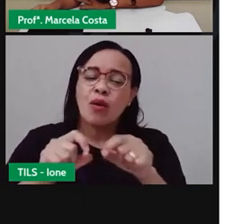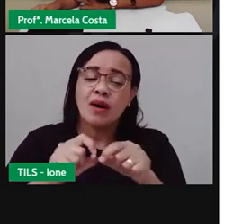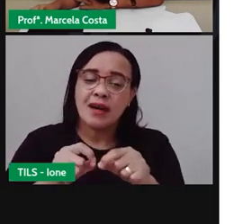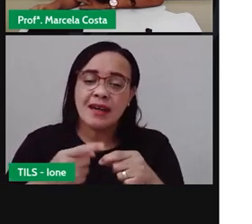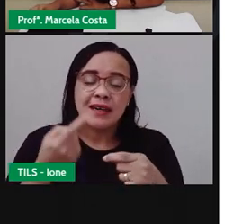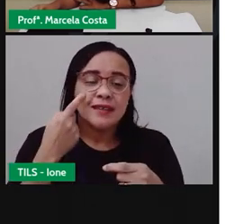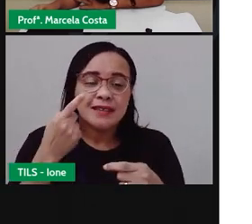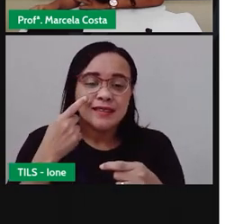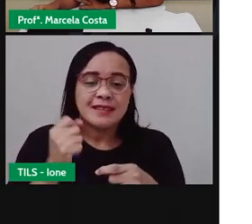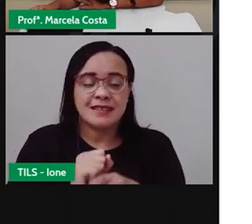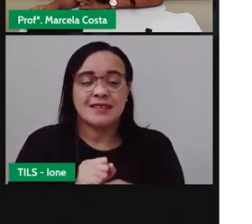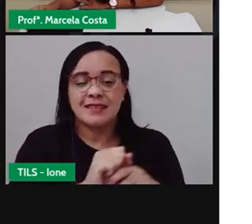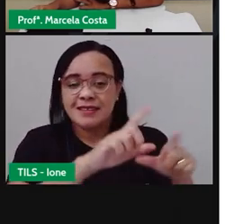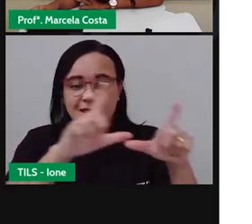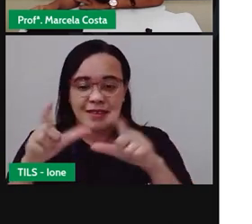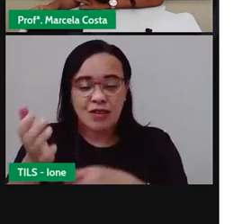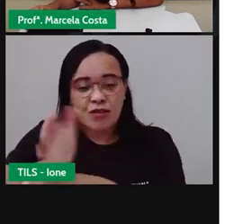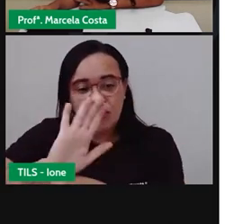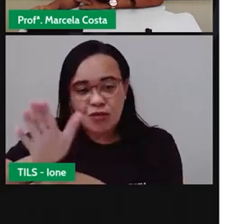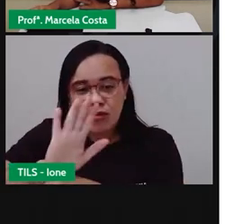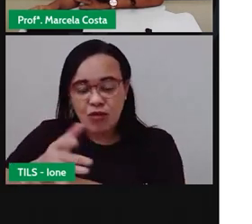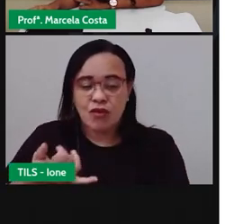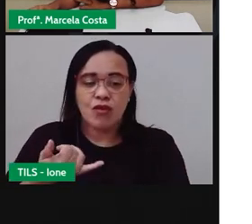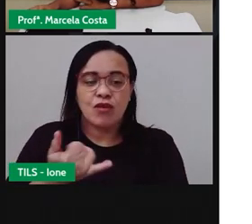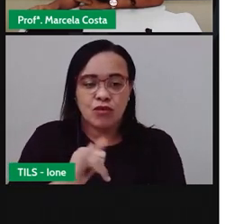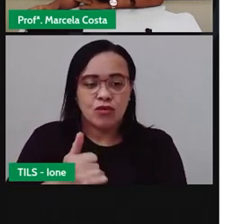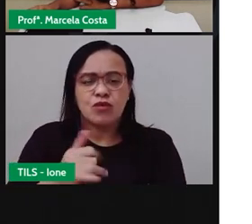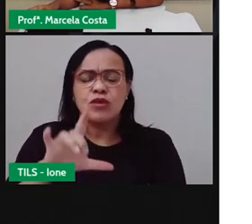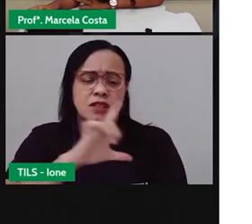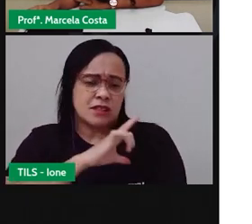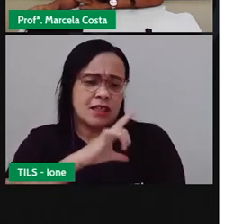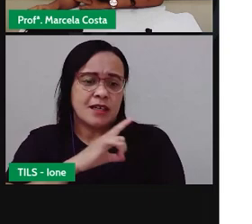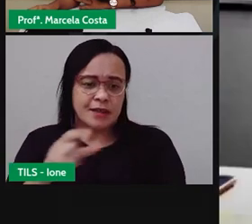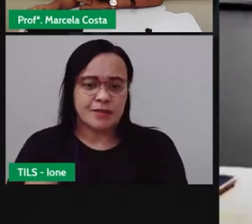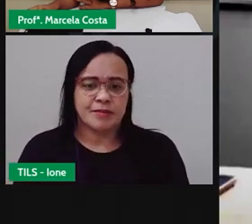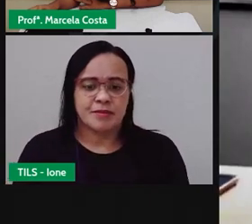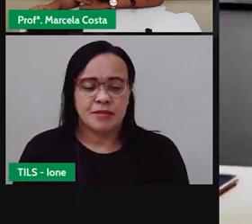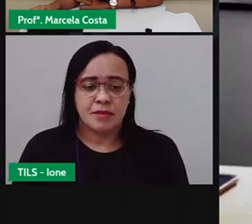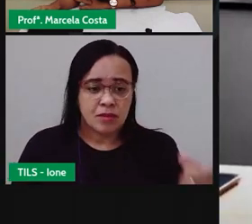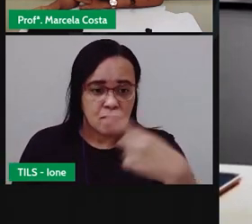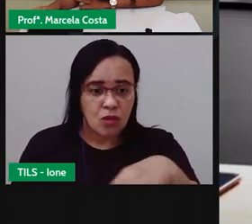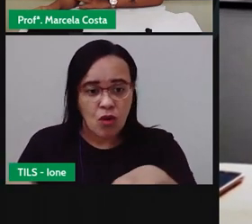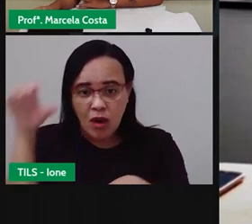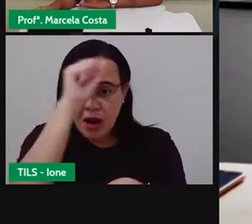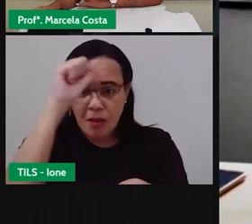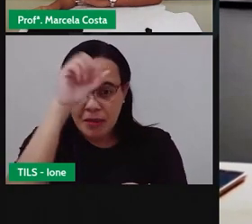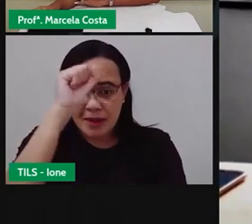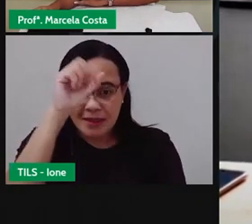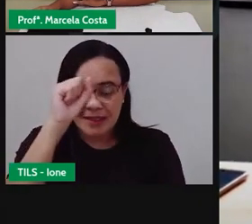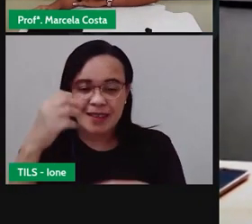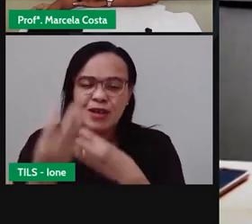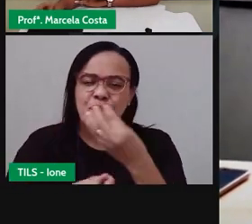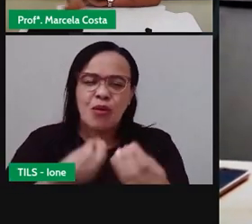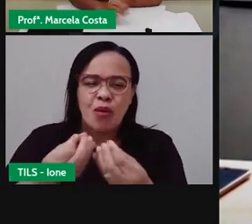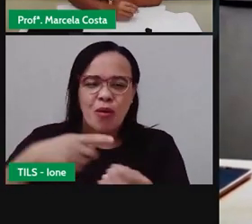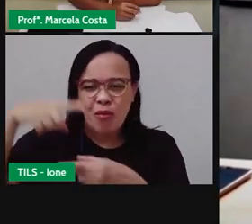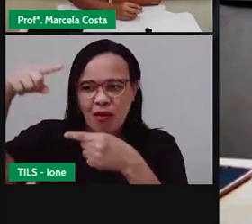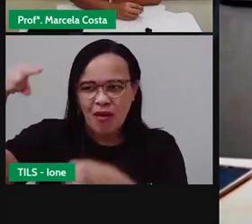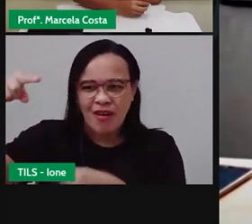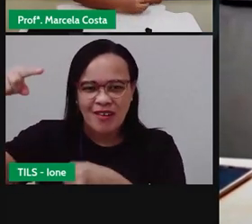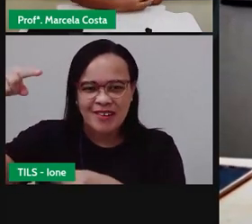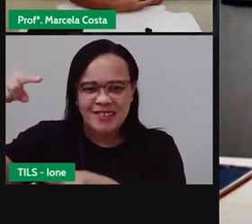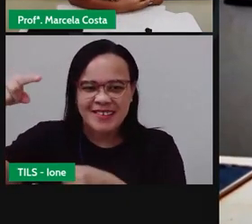nesse link aqui do YouTube. Que tal aprender a fazer uma composteira de garrafa pet